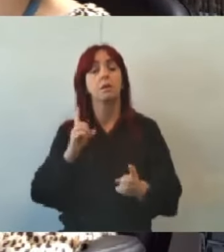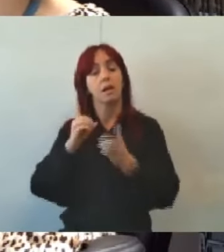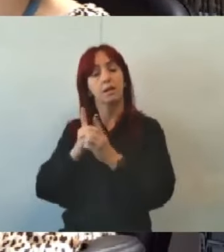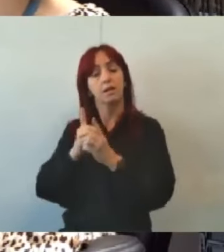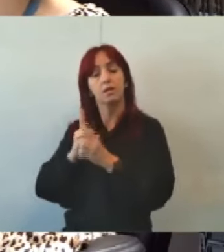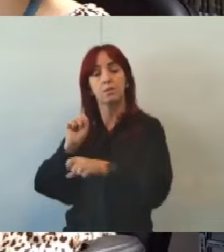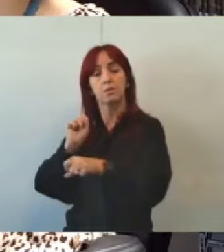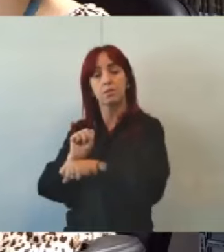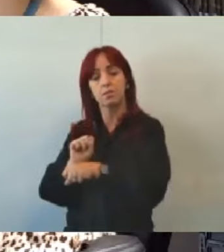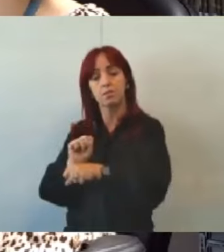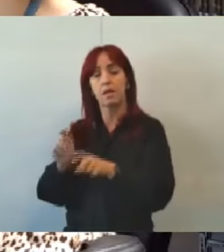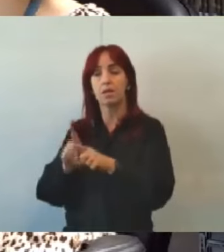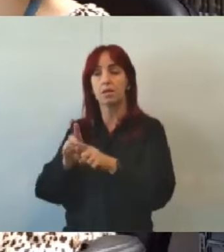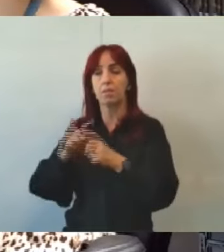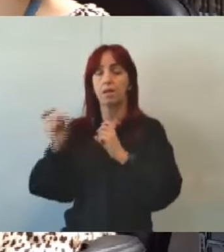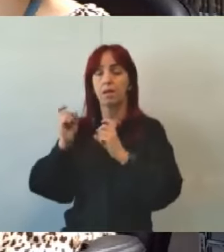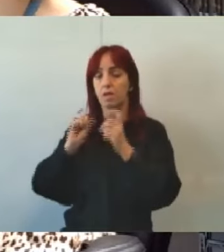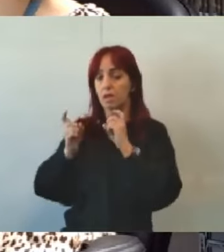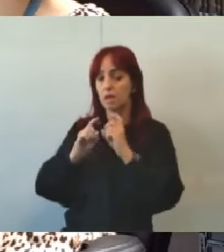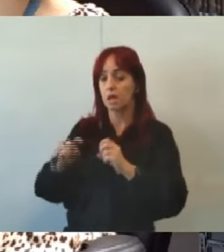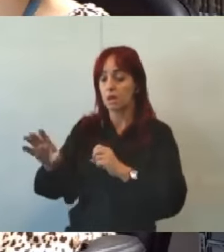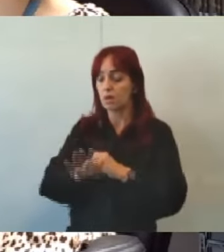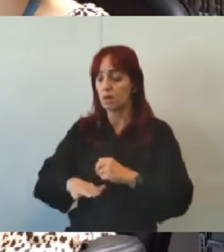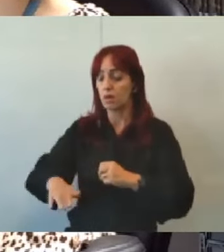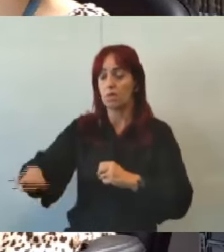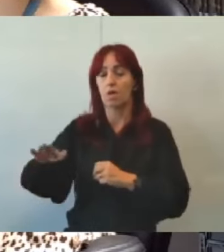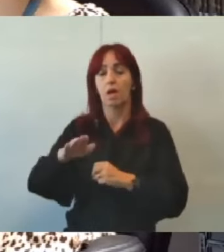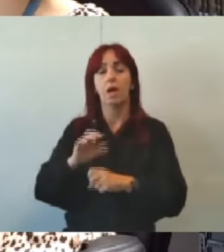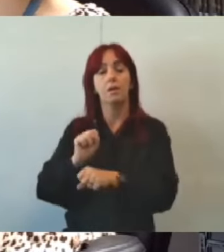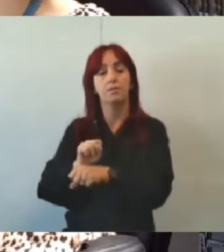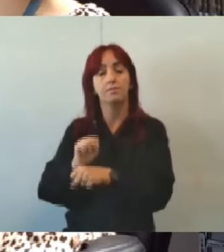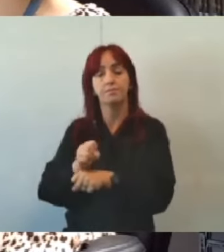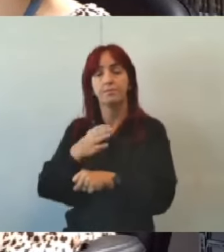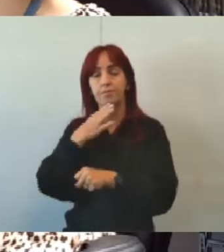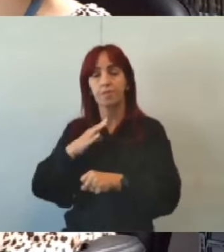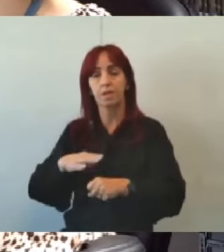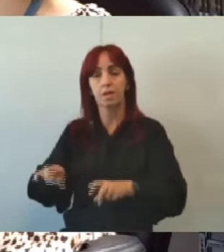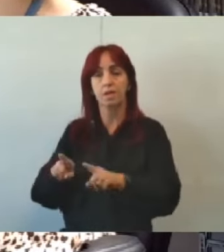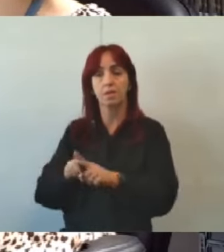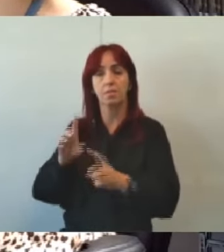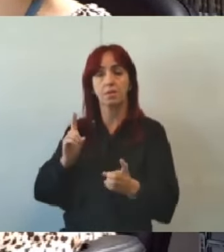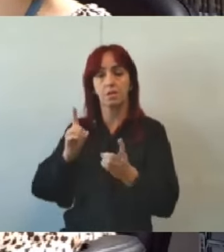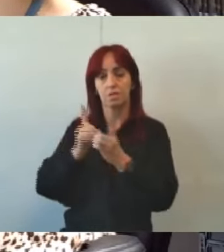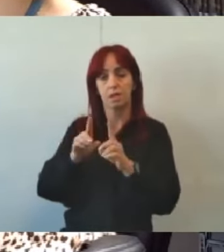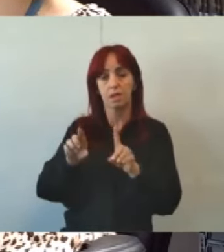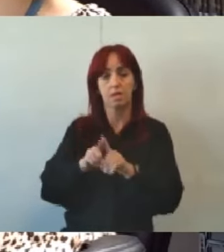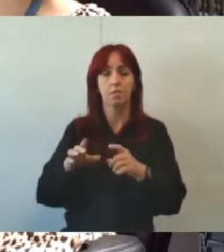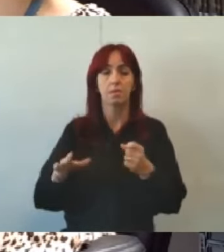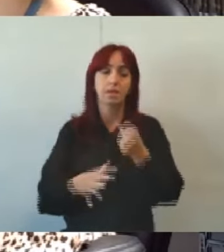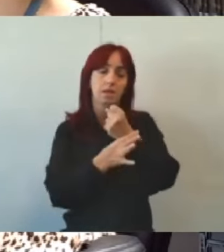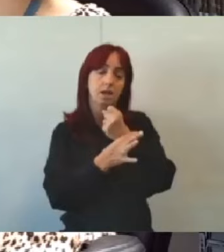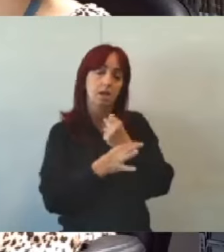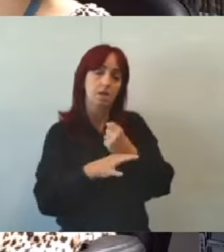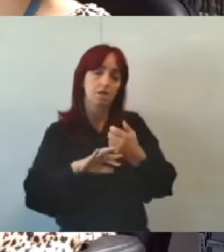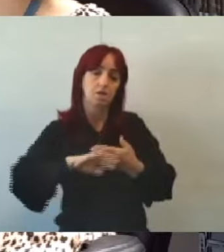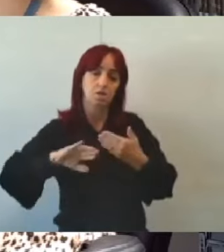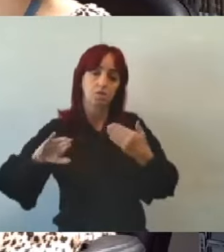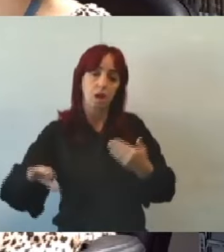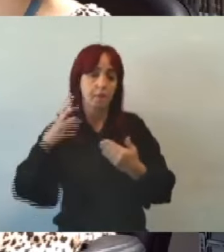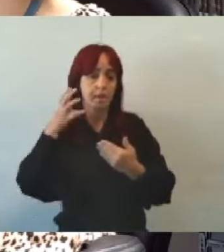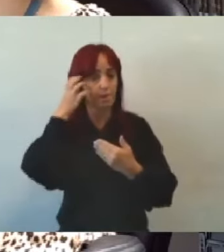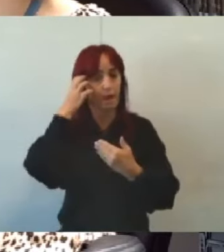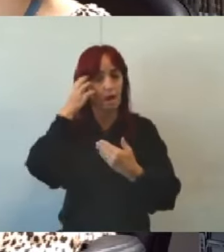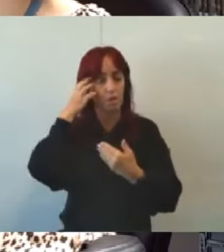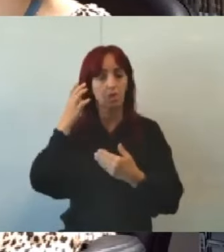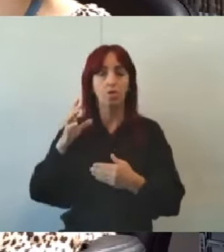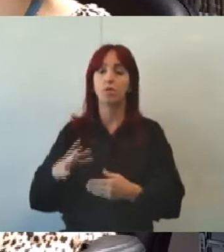de reuniões espaço adequado para permanência de crianças durante períodos de espera e atendimento garantia de isolamento acústico suficiente para segurar